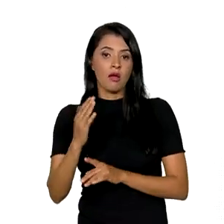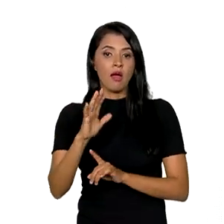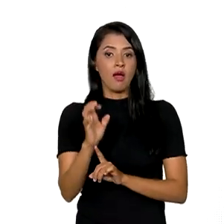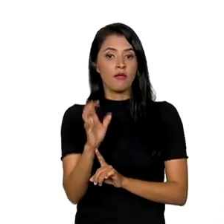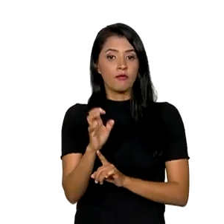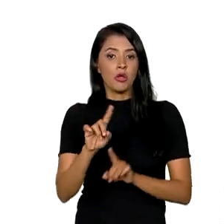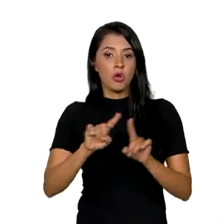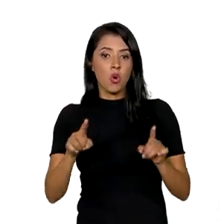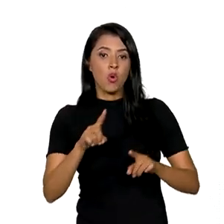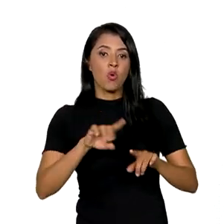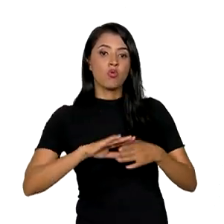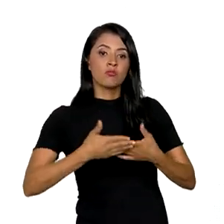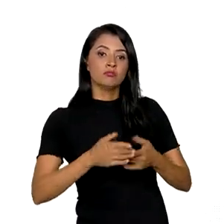ou equipamento dentro das escolas.